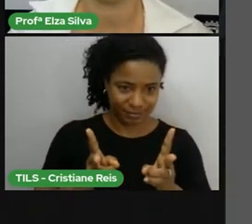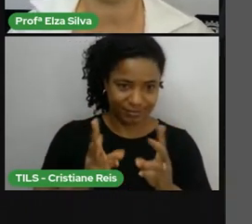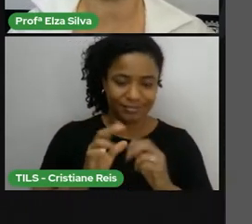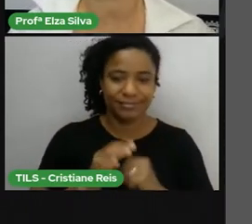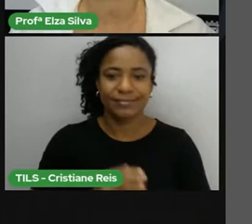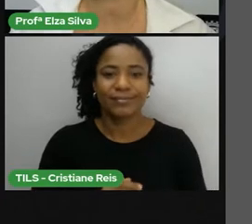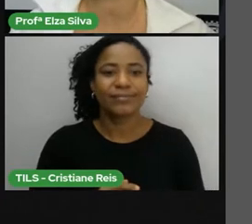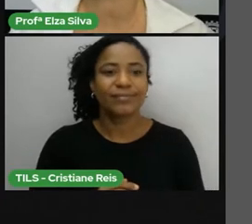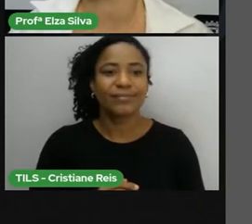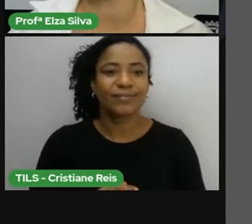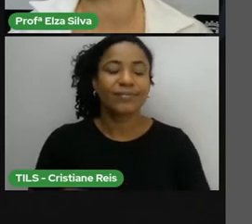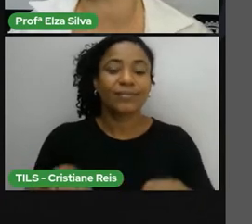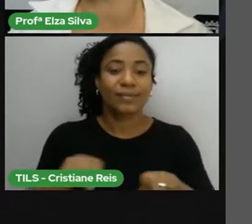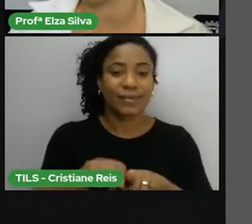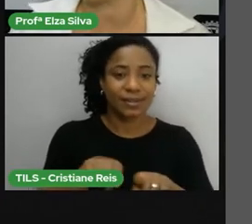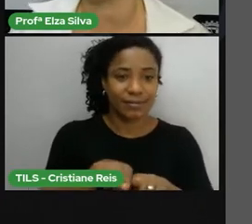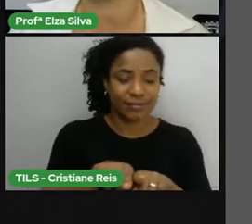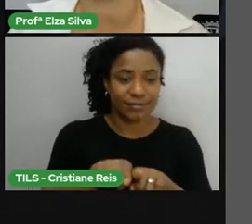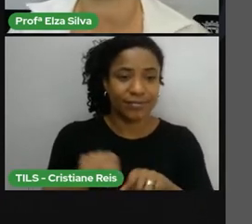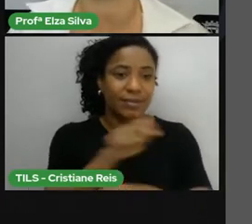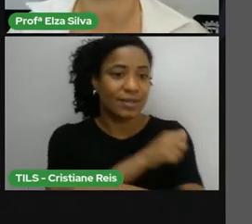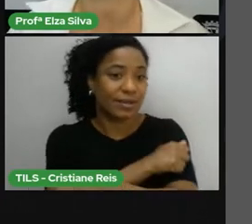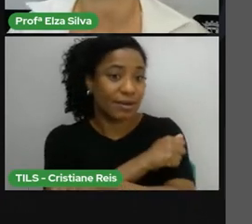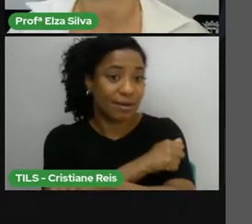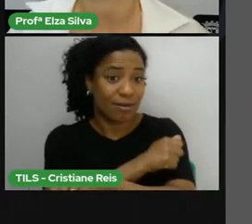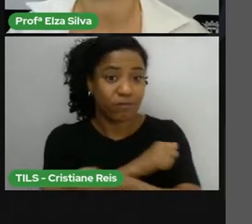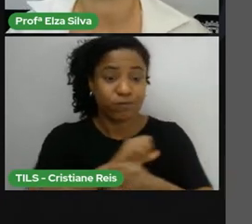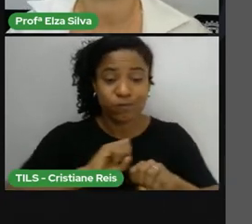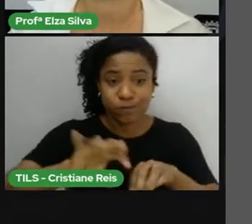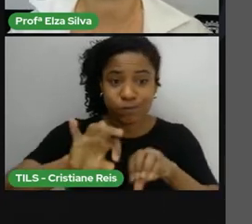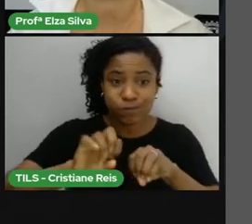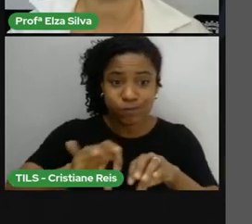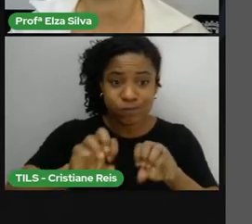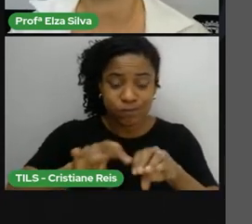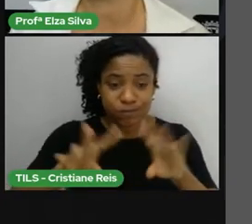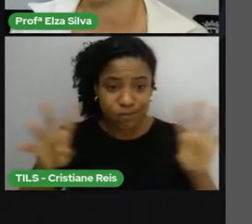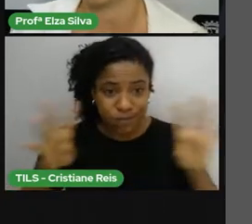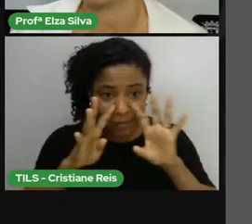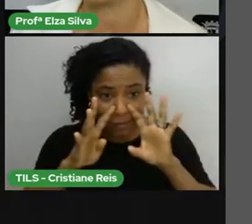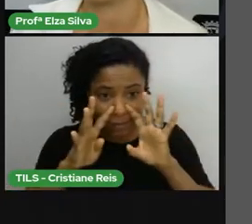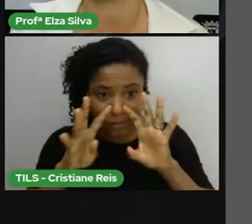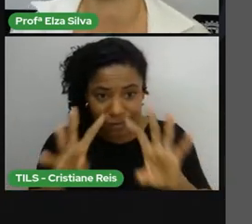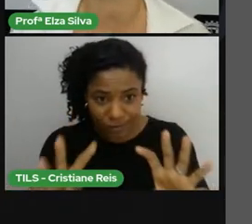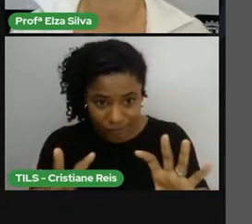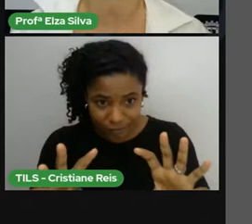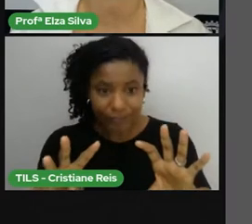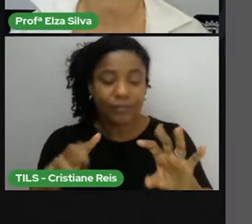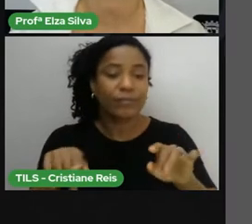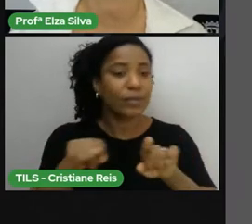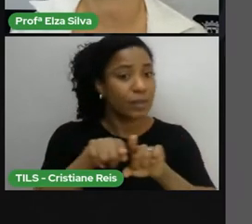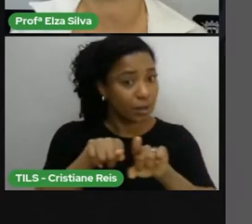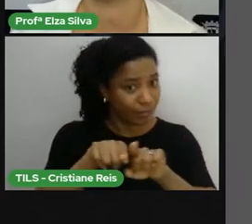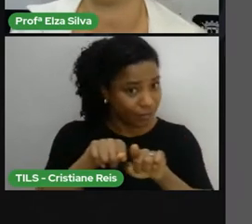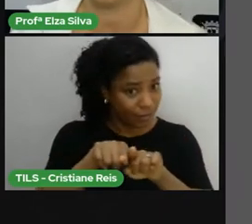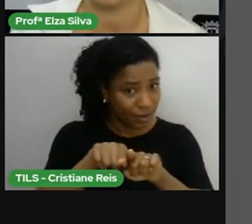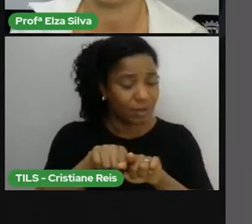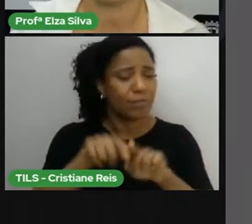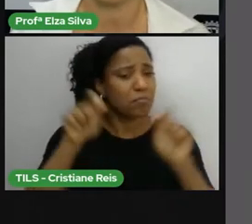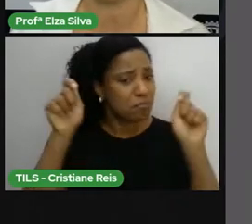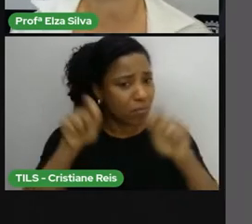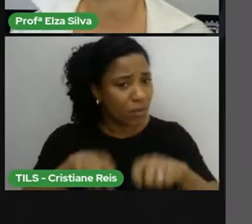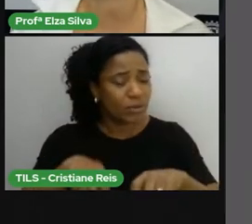assista às aulas mais de uma vez, fique à vontade para perguntar ao seu professor,